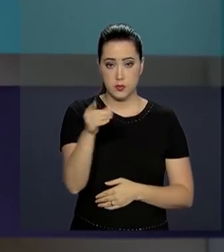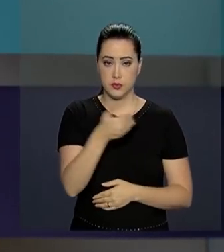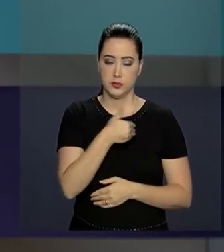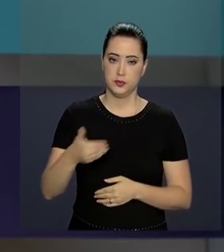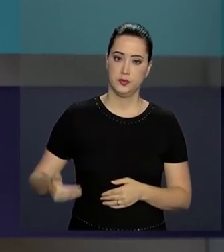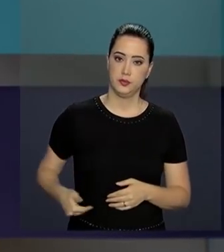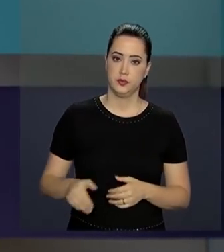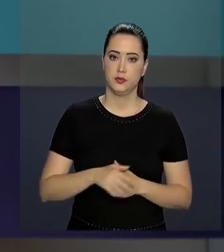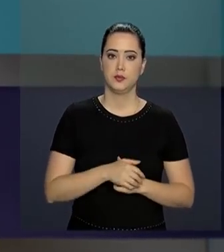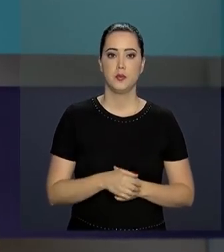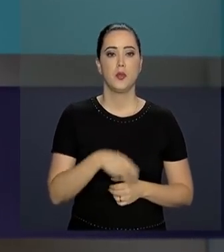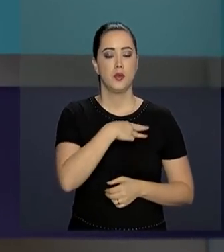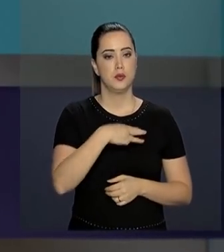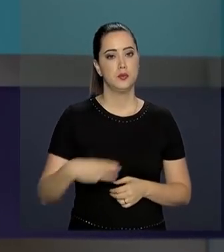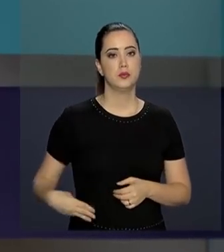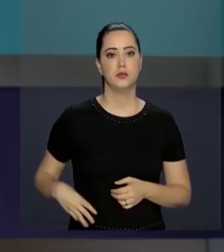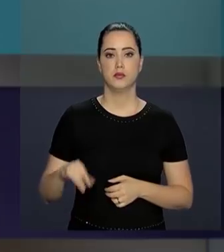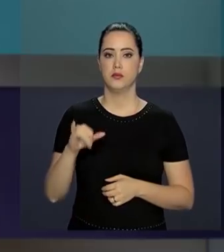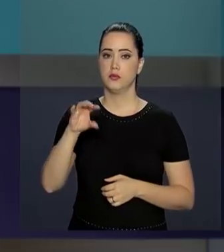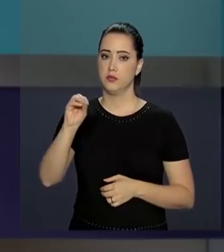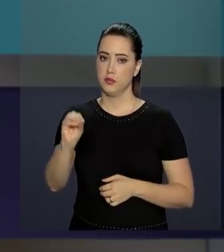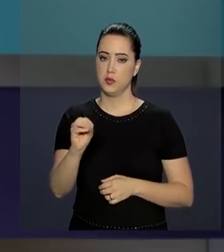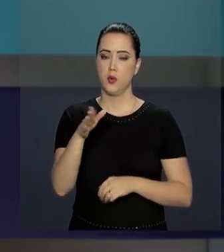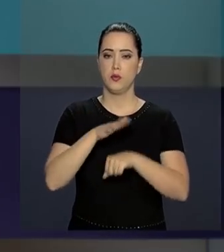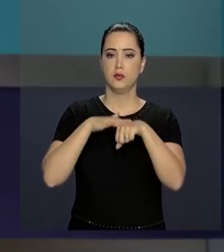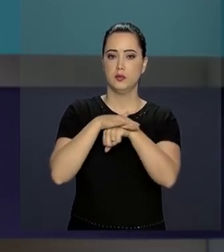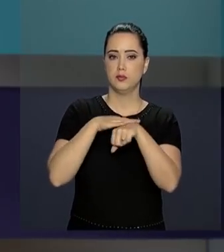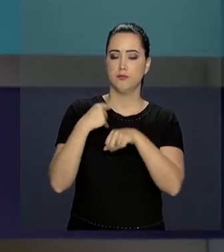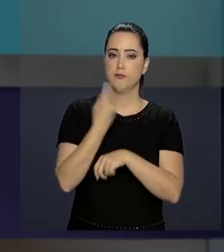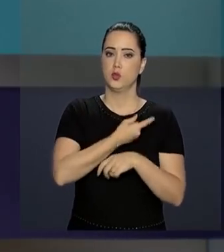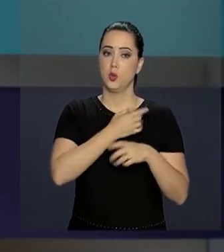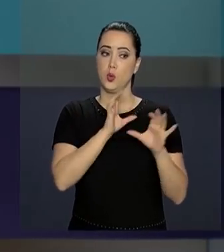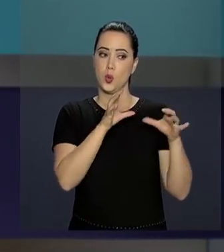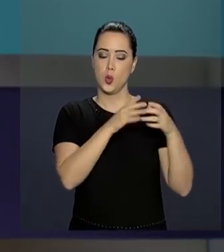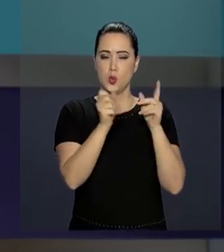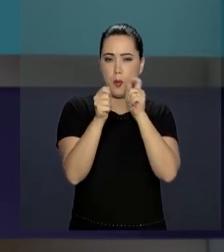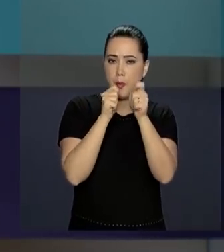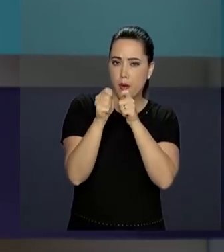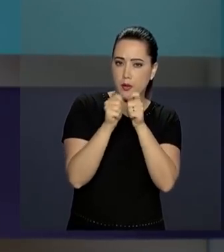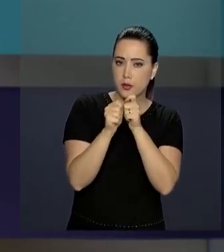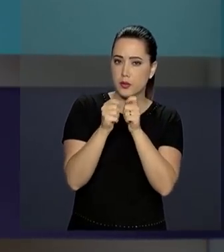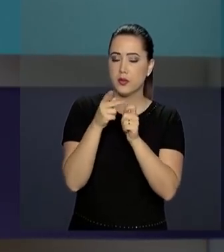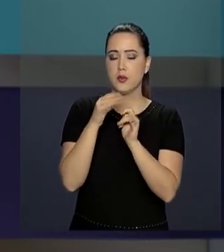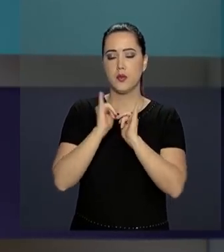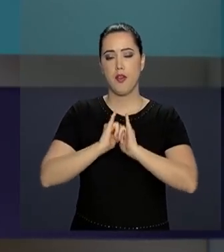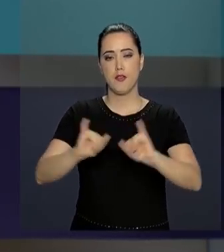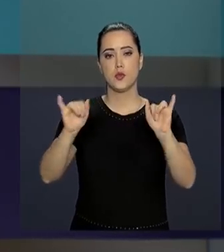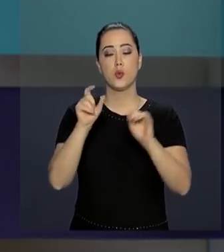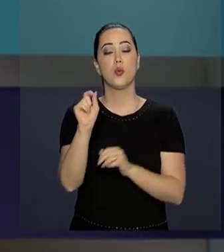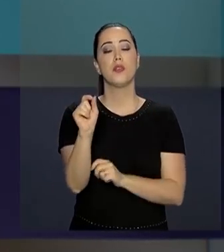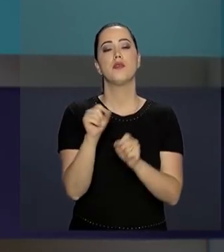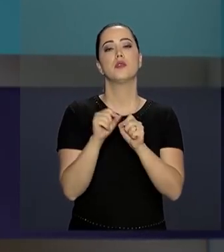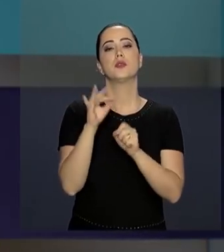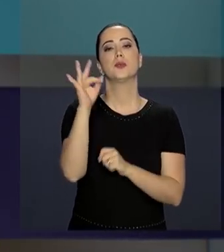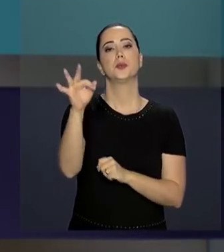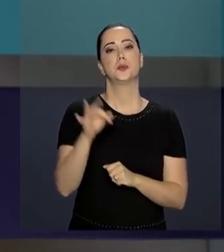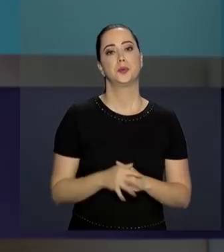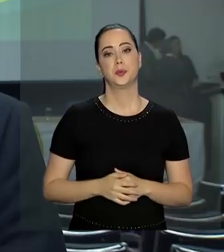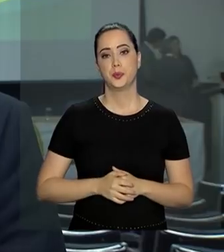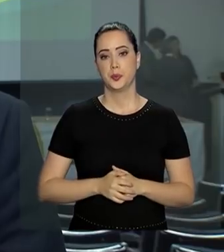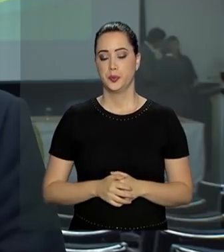primeiros dias de governo. O ministro Tarcísio de Freitas conversou com a nossa equipe e adiantou os próximos passos.